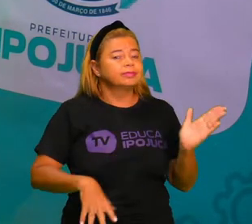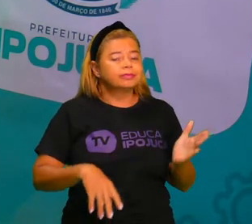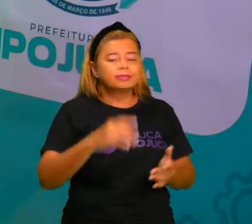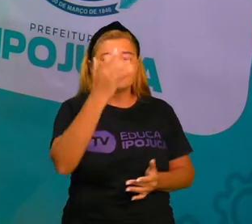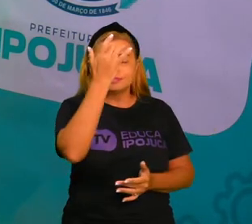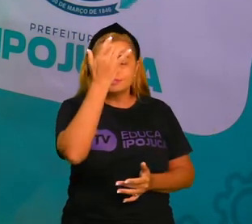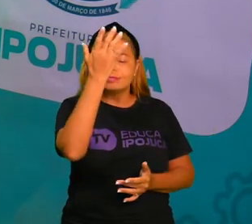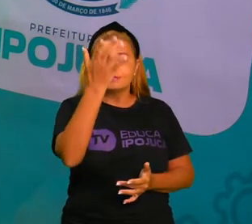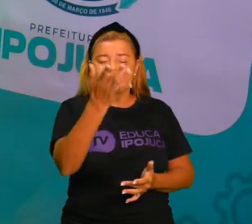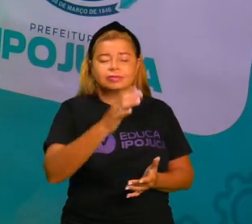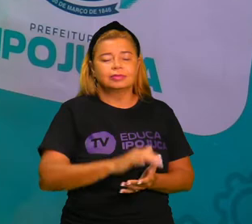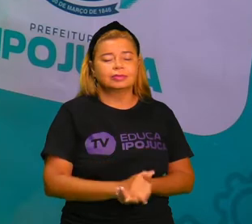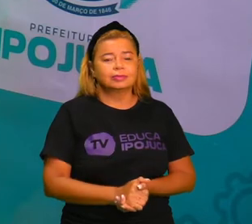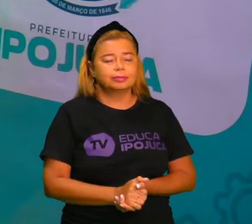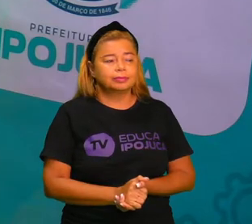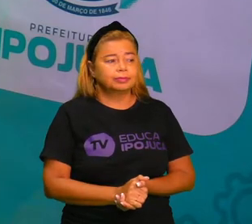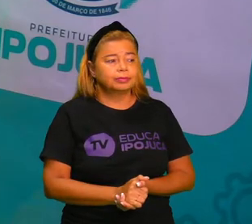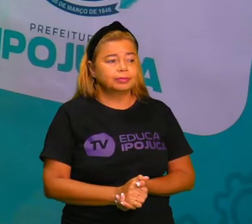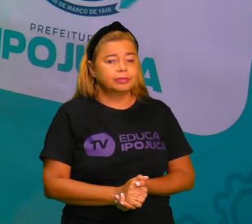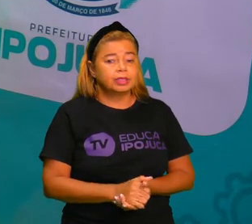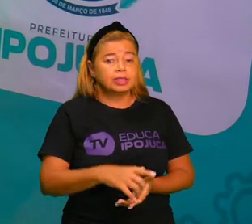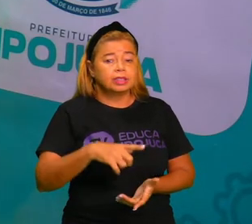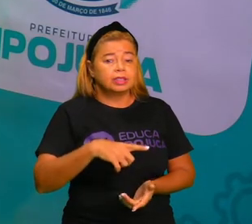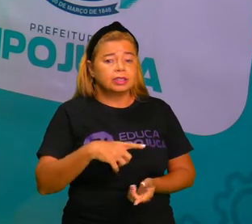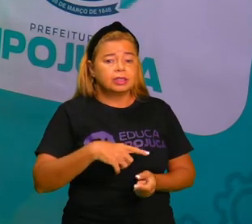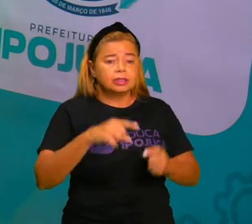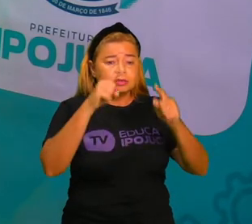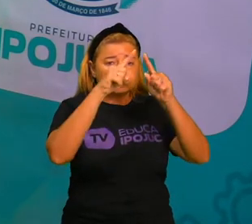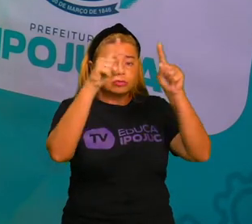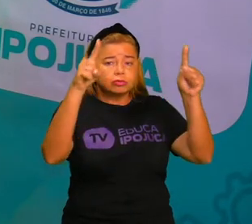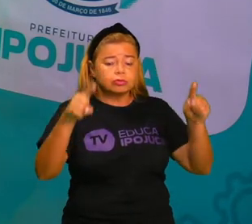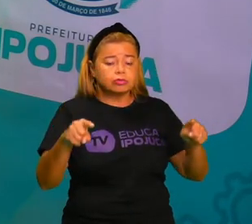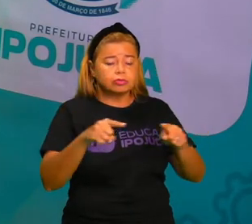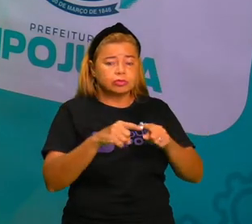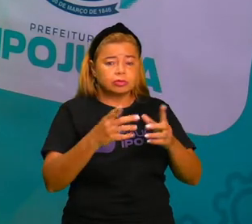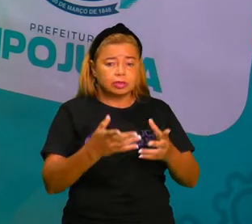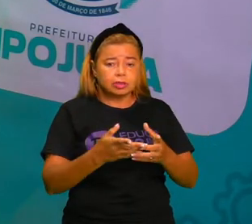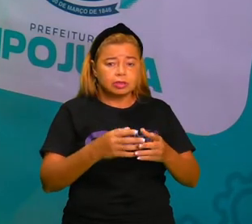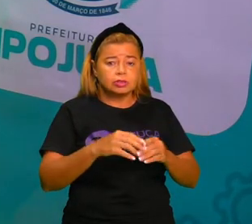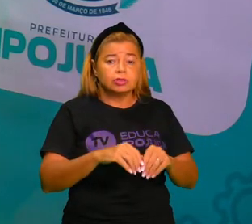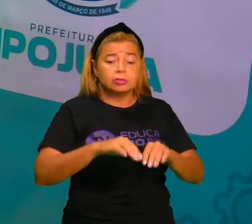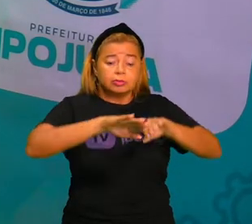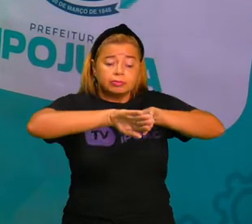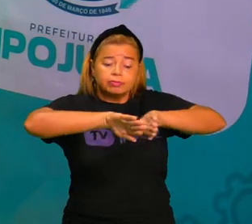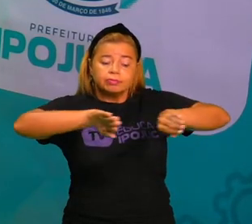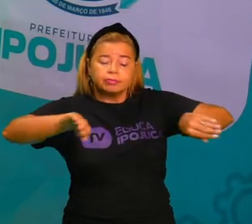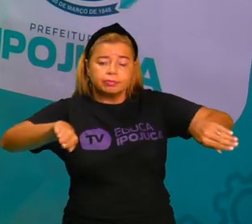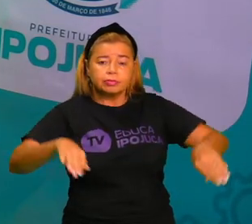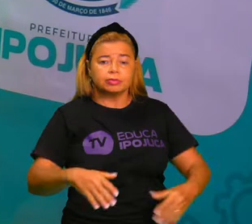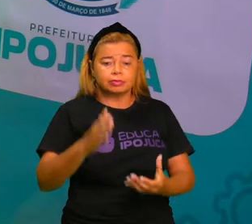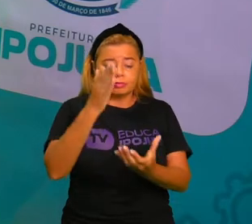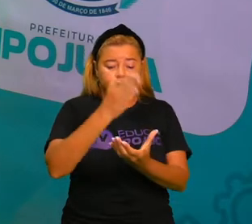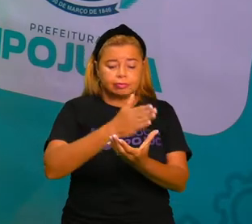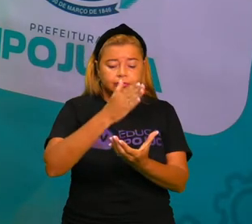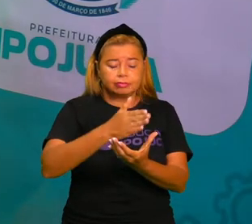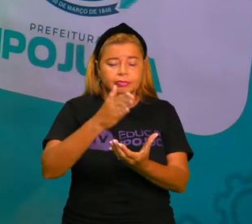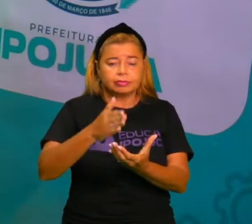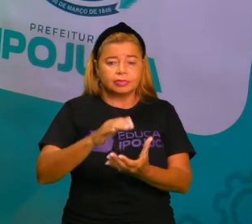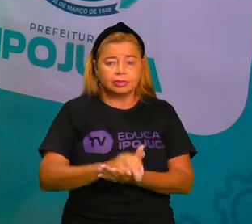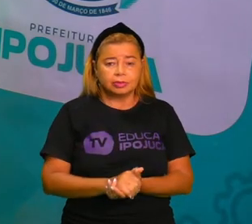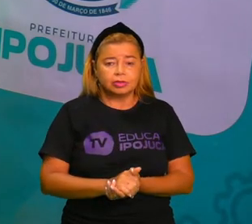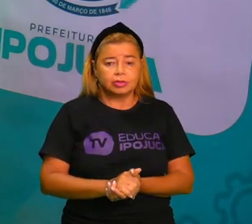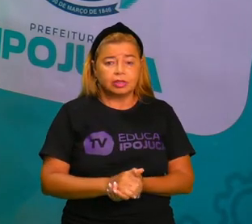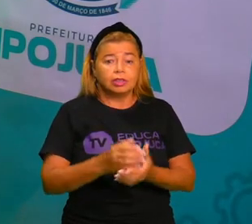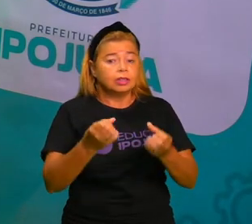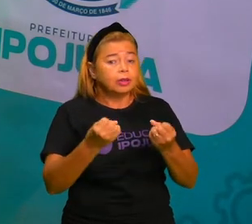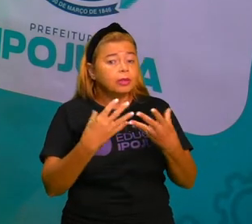vocês. Tem até os quadrinhos para vocês separar as sílabas. Isso é fácil. E é bom vocês